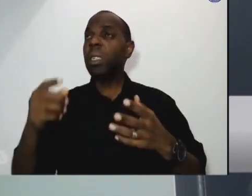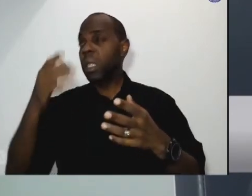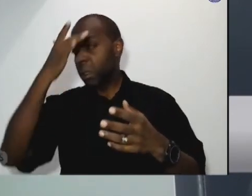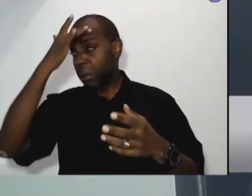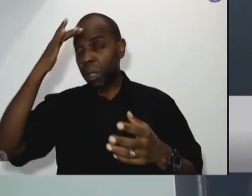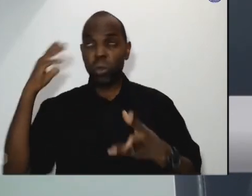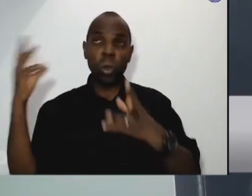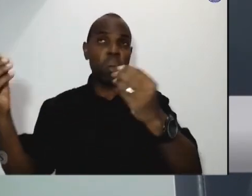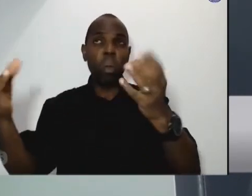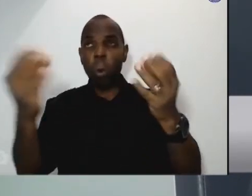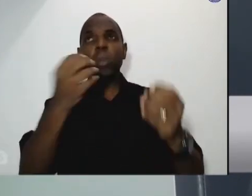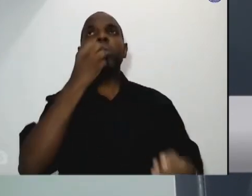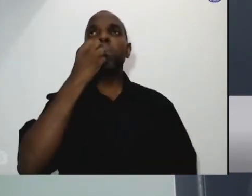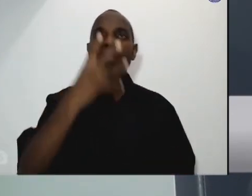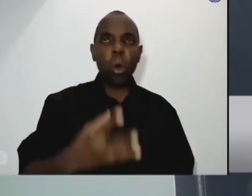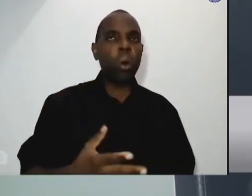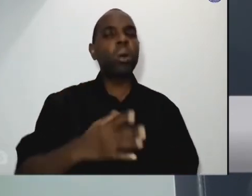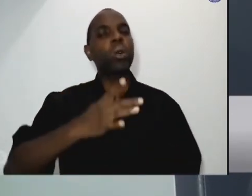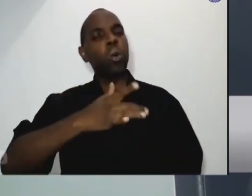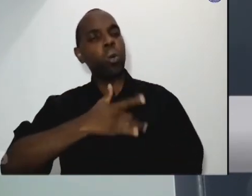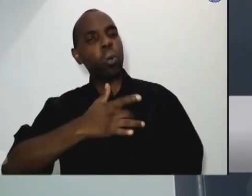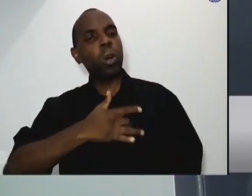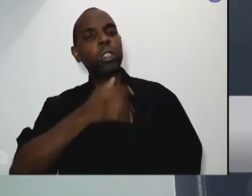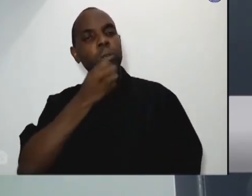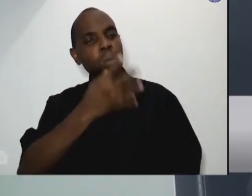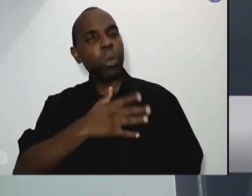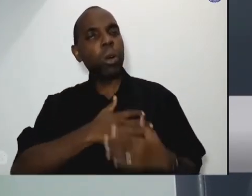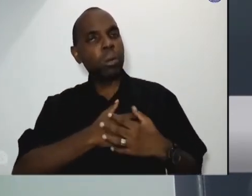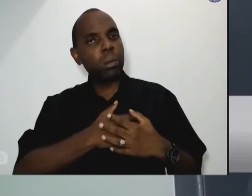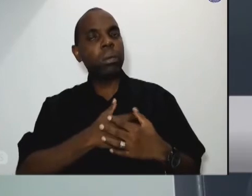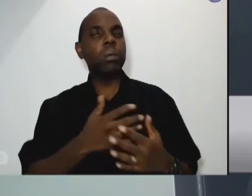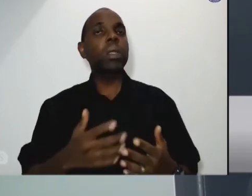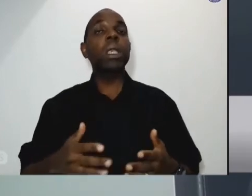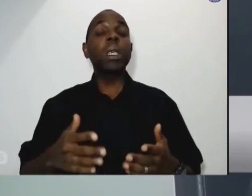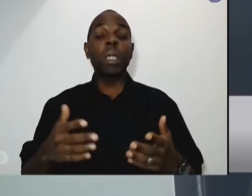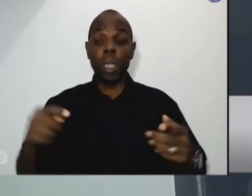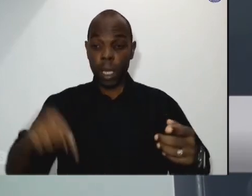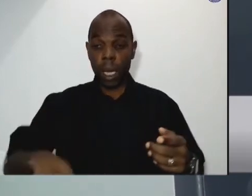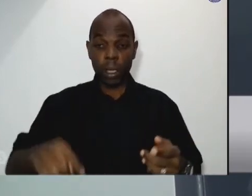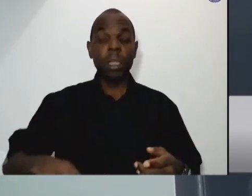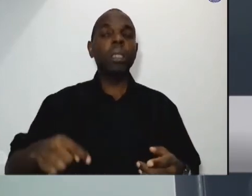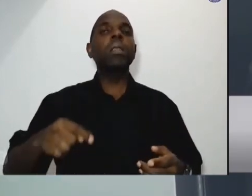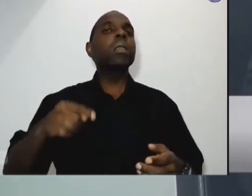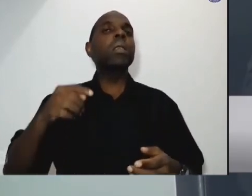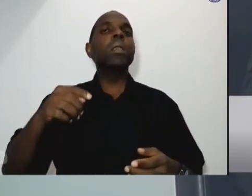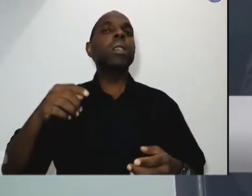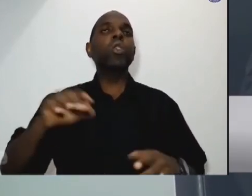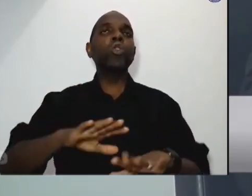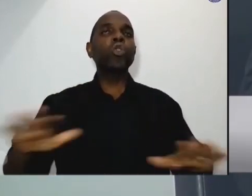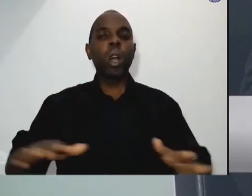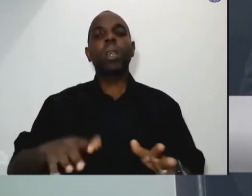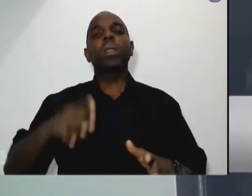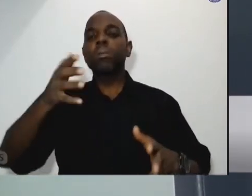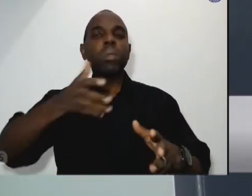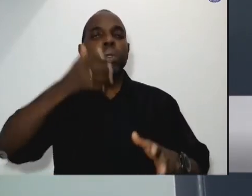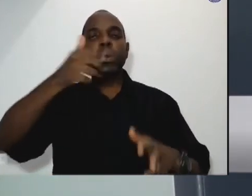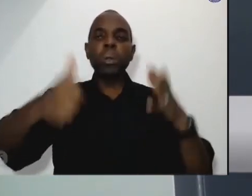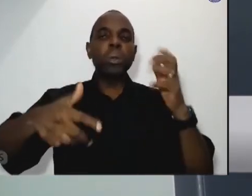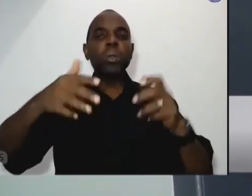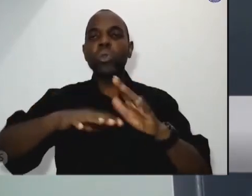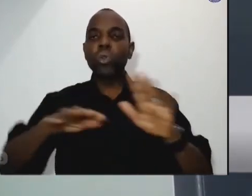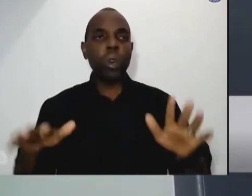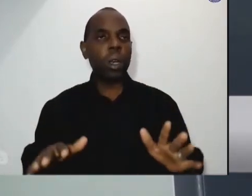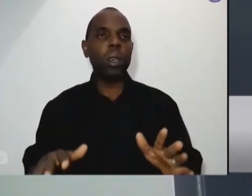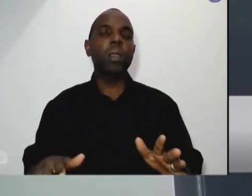os anjos bons que nós temos em Butucatu os anjos bons só que devido ao tempo só poderíamos